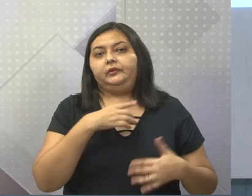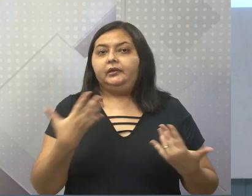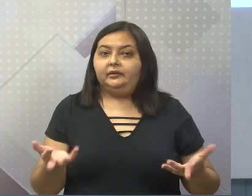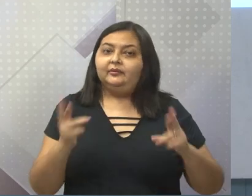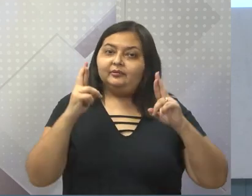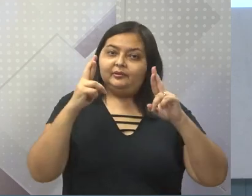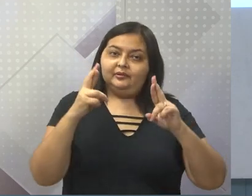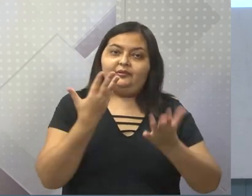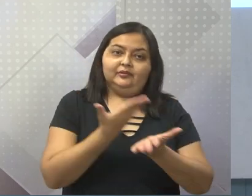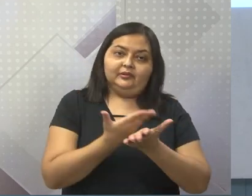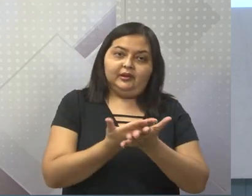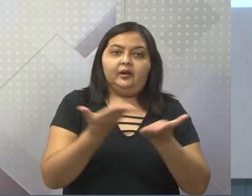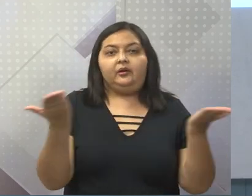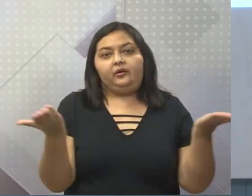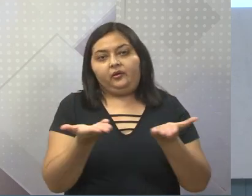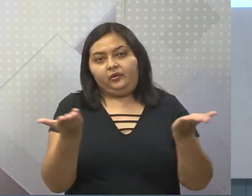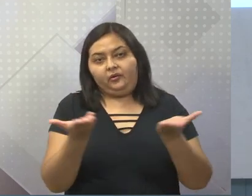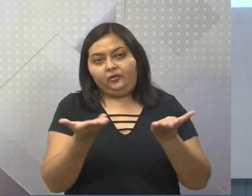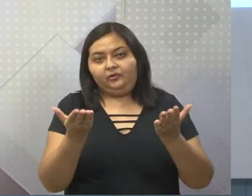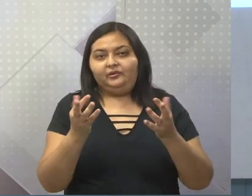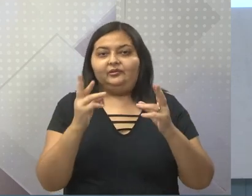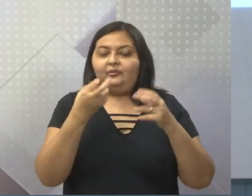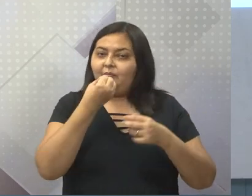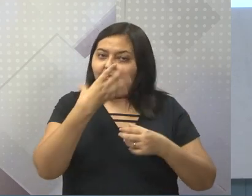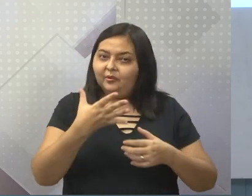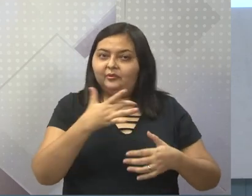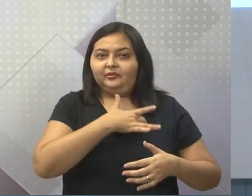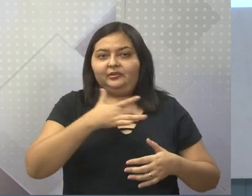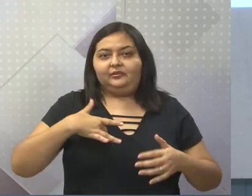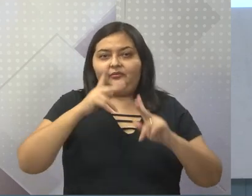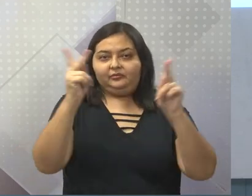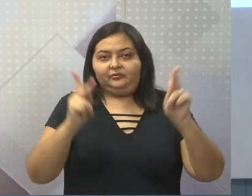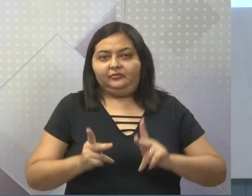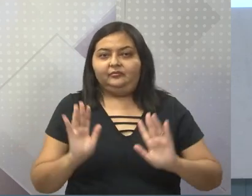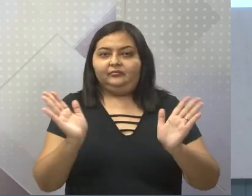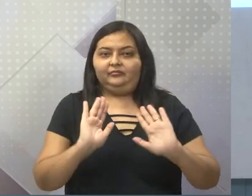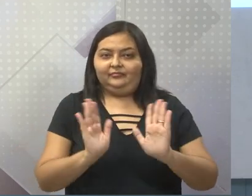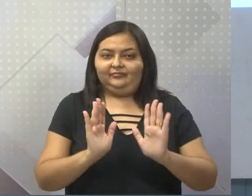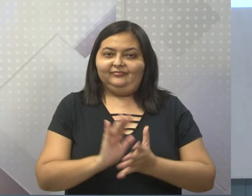que vocês tenham gostado da aula de hoje. Tudo de bom, saúde e paz. Tchau, tchau.